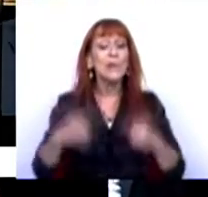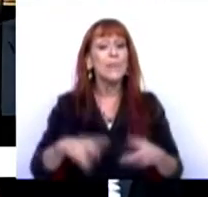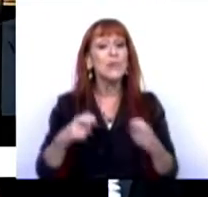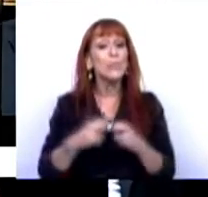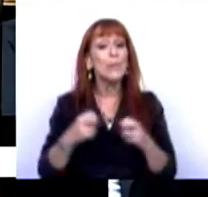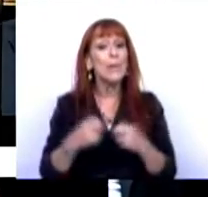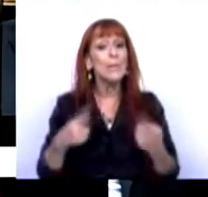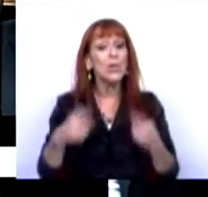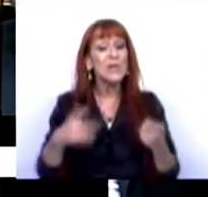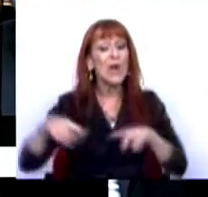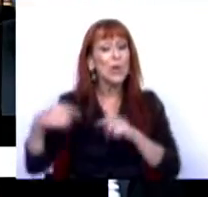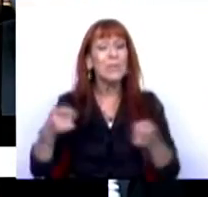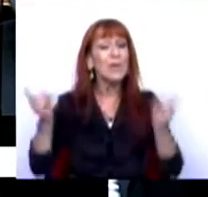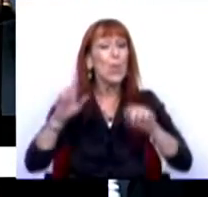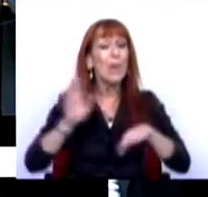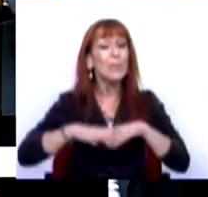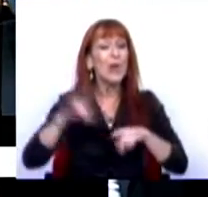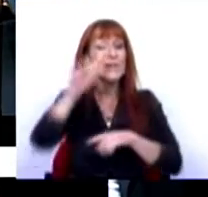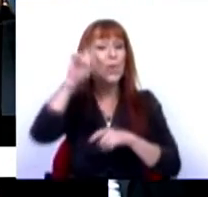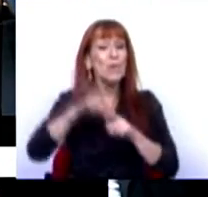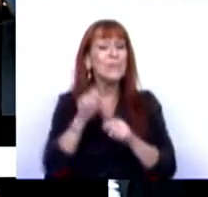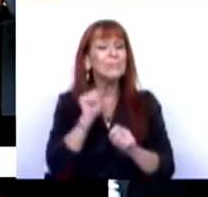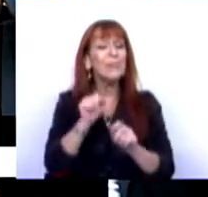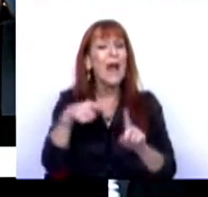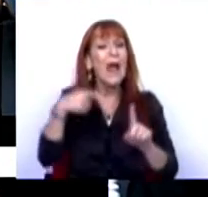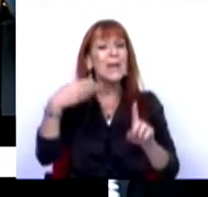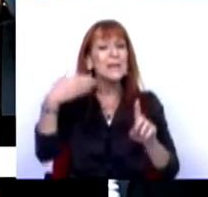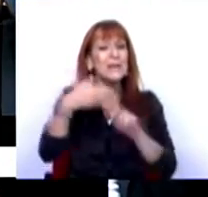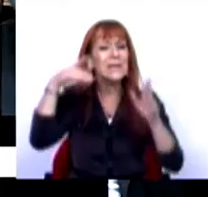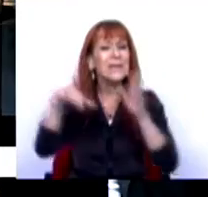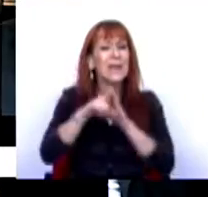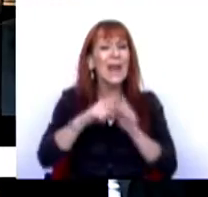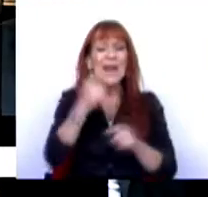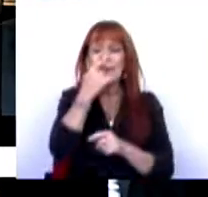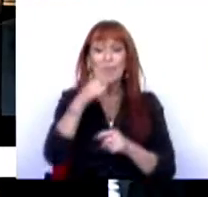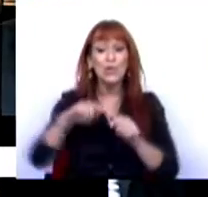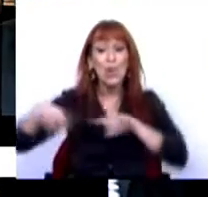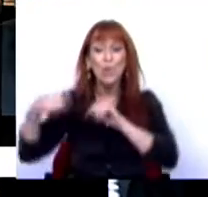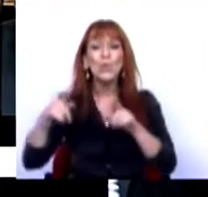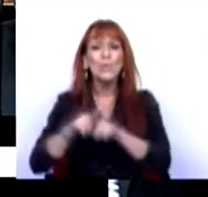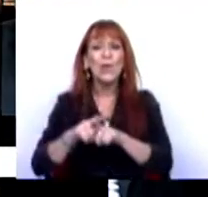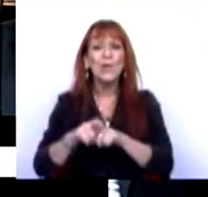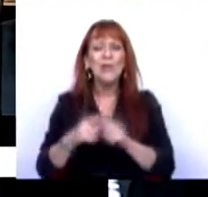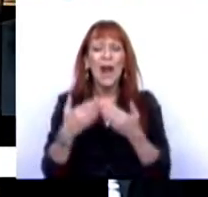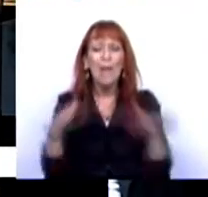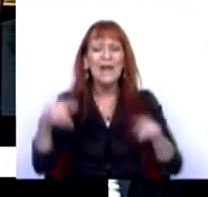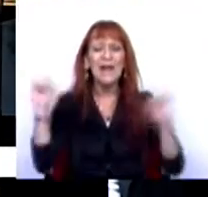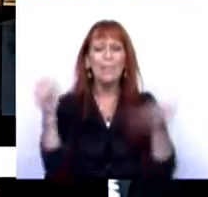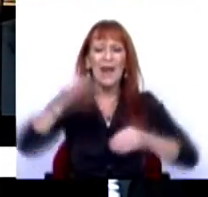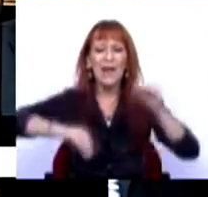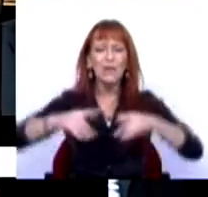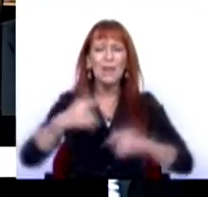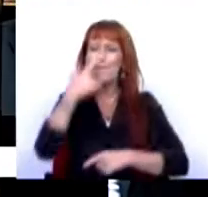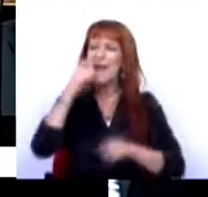um problema. É que este debate não é sobre a questão em concreto da Lei das Minas. Este debate é a abertura da campanha eleitoral.